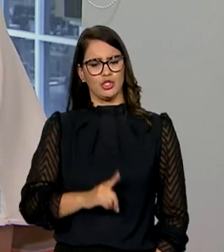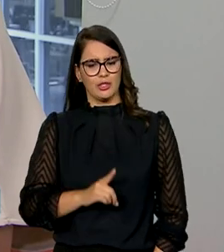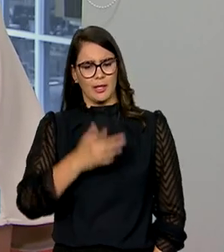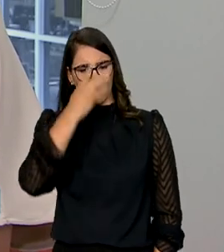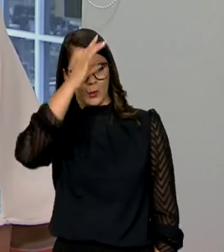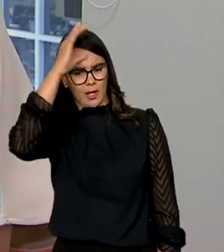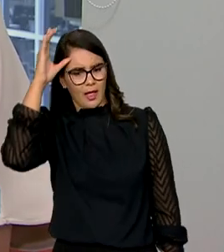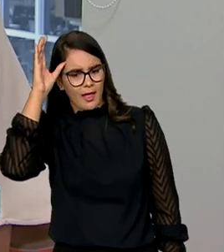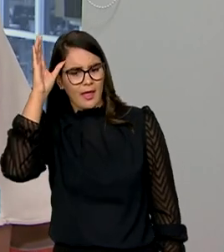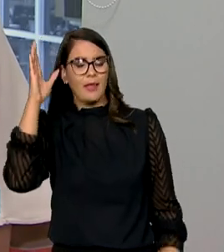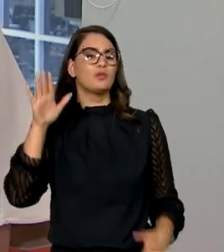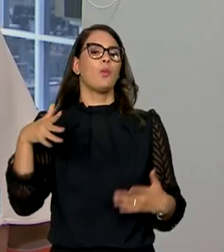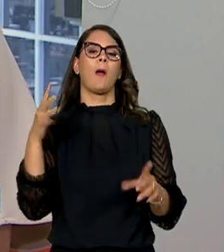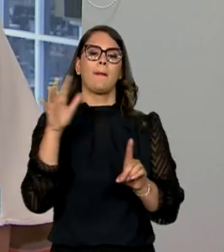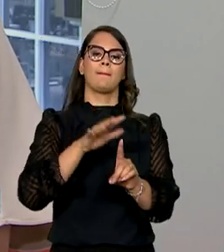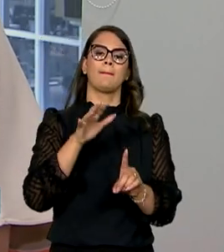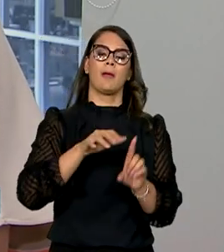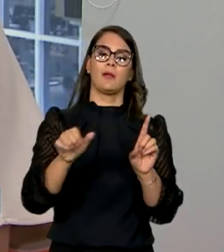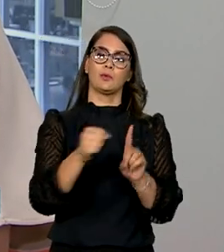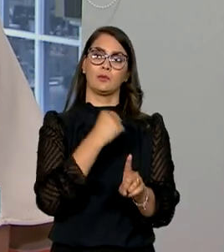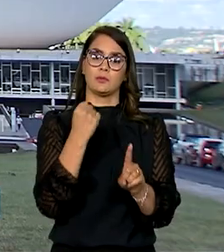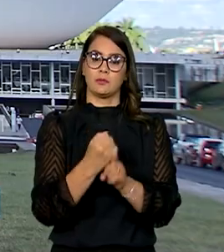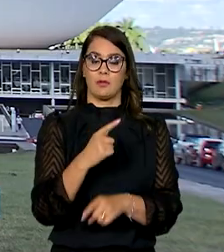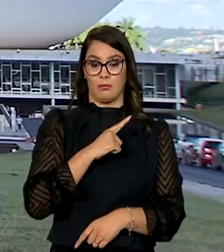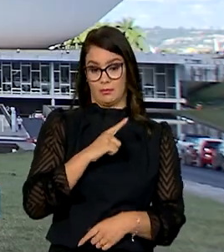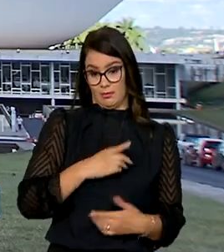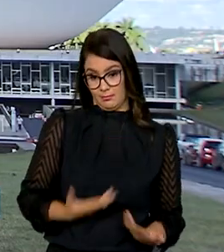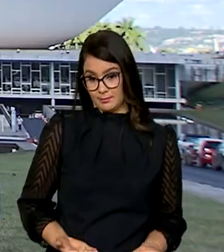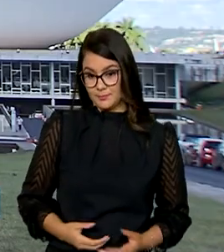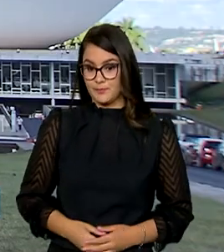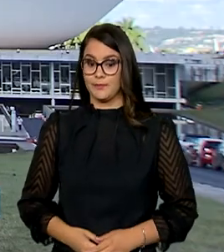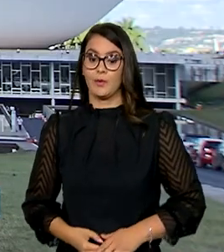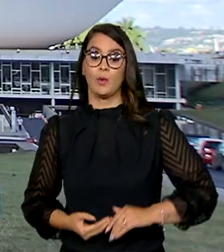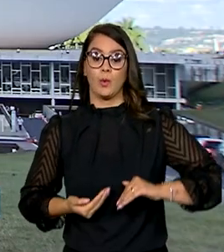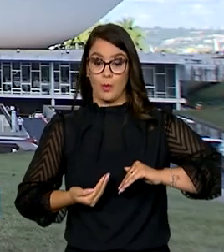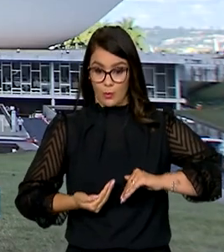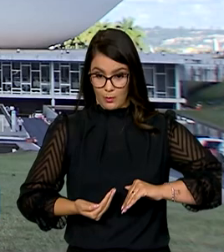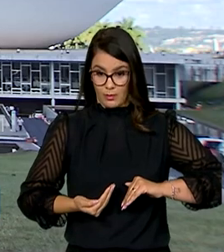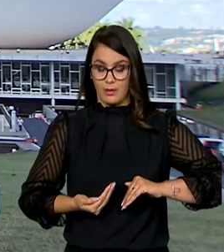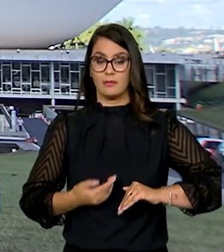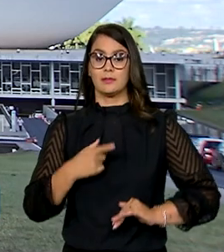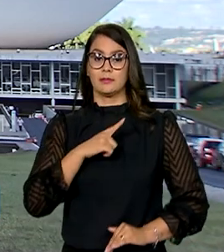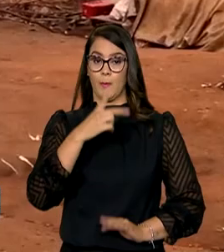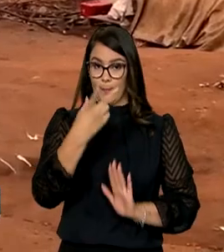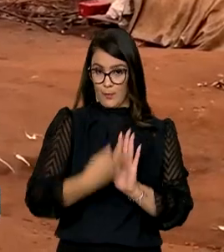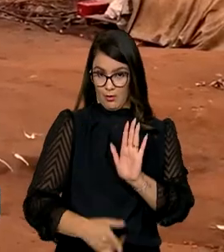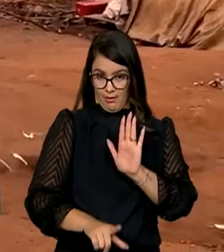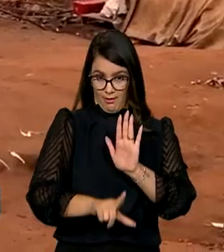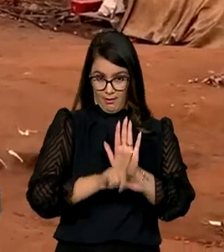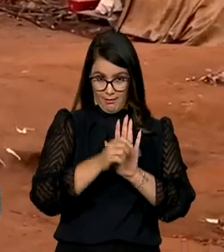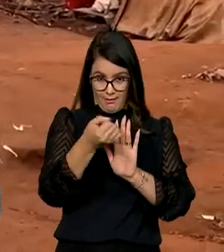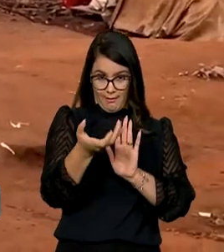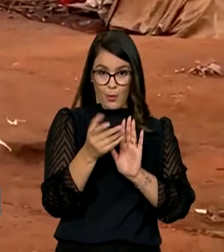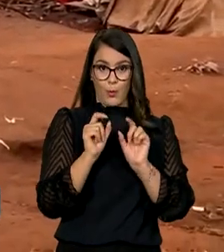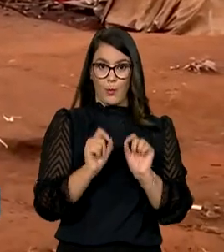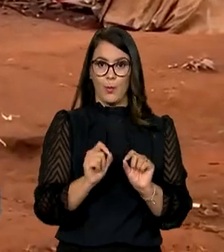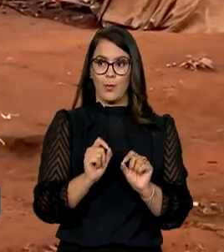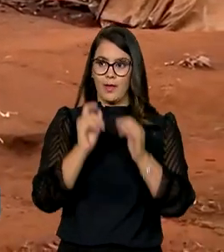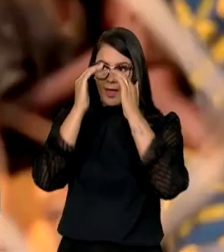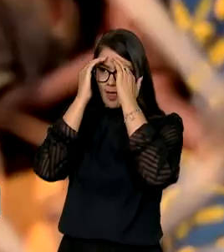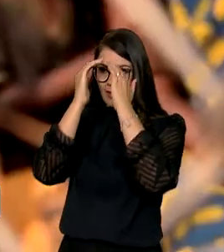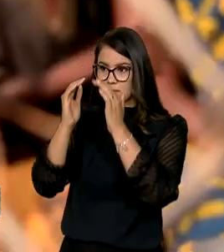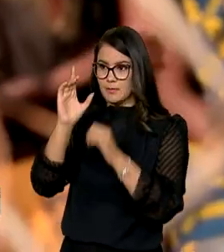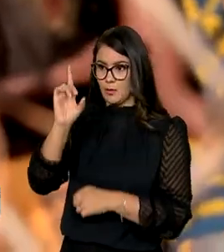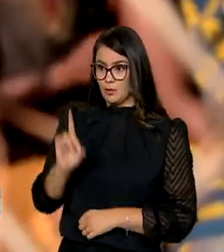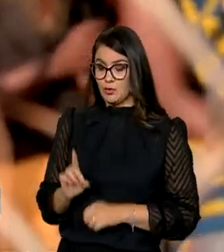consumidor, quando você olha qual o impacto social que nós temos. No Congresso Nacional, um projeto de lei quer fazer do respeito